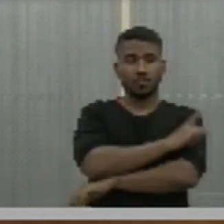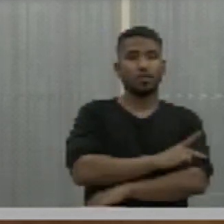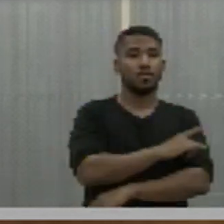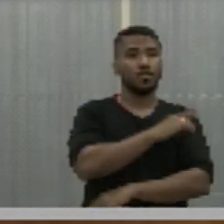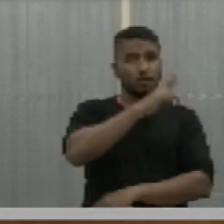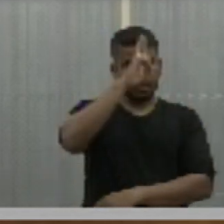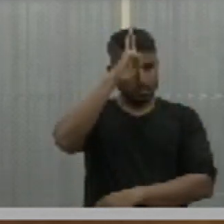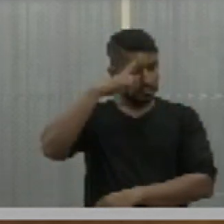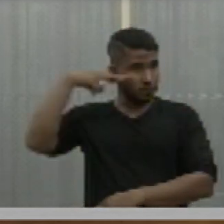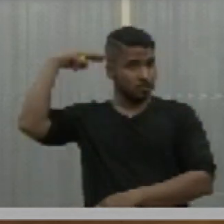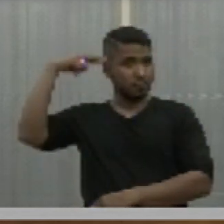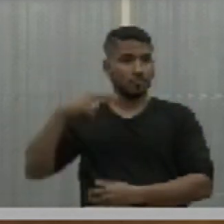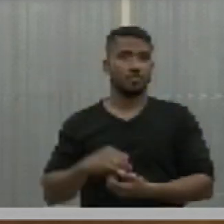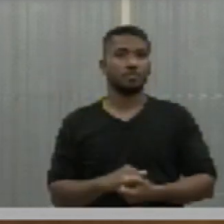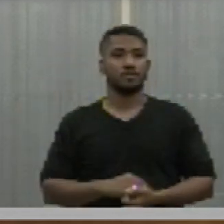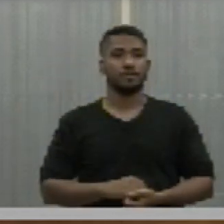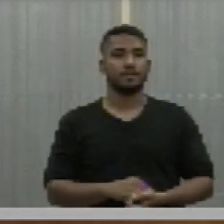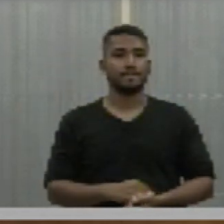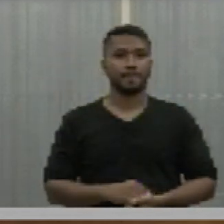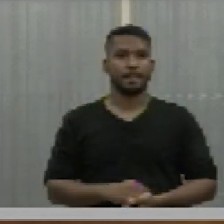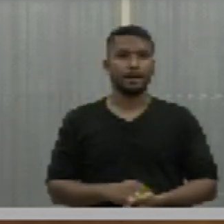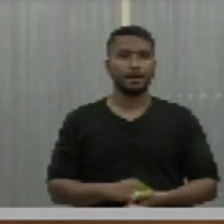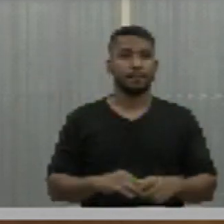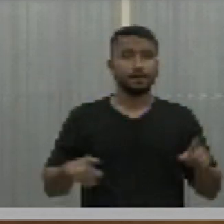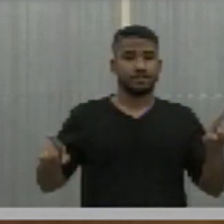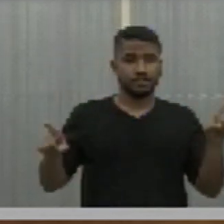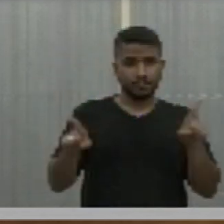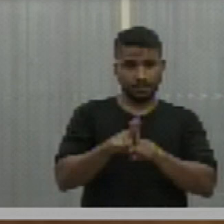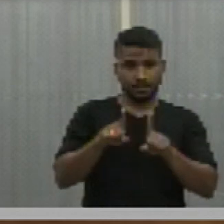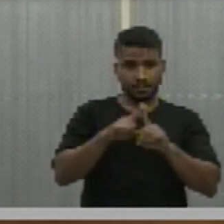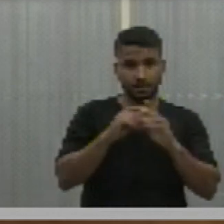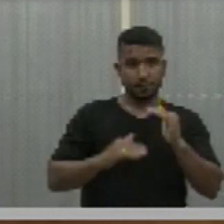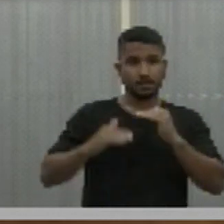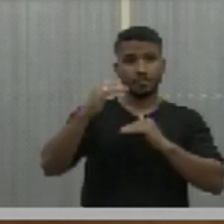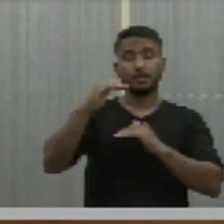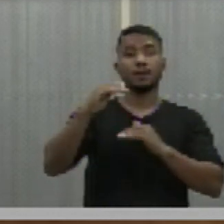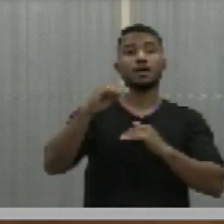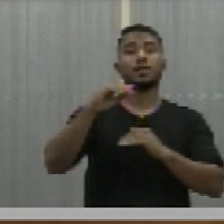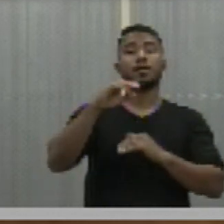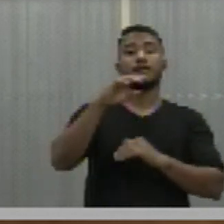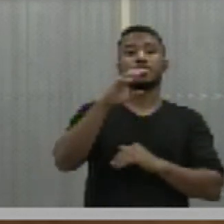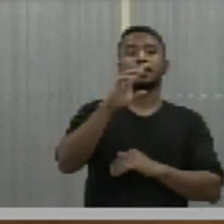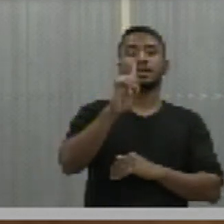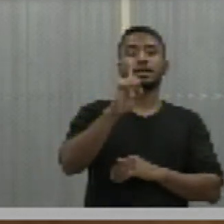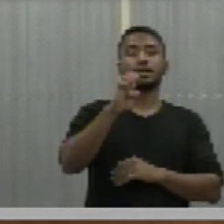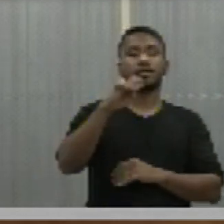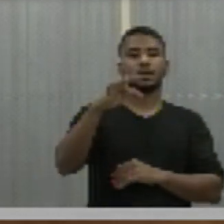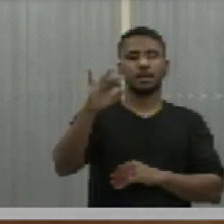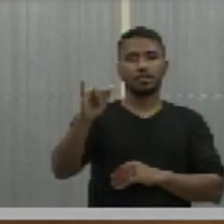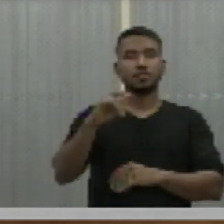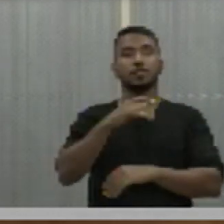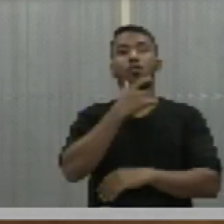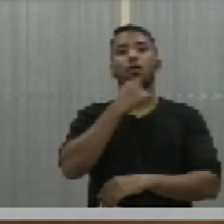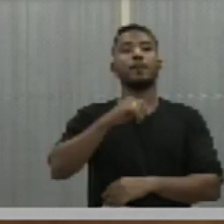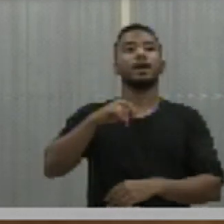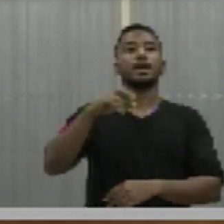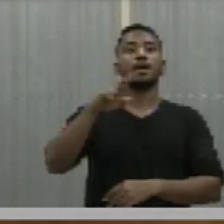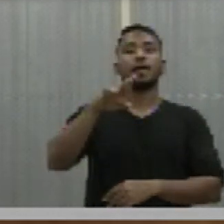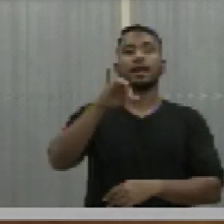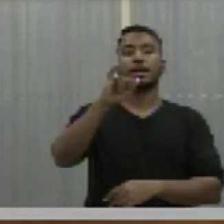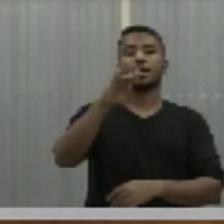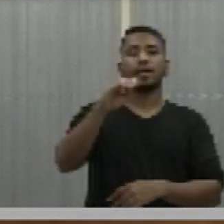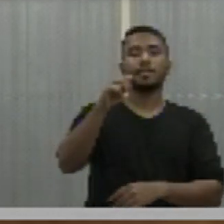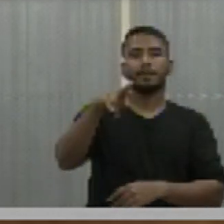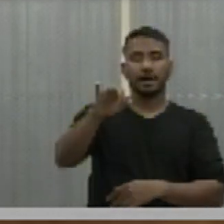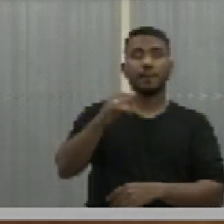Rafael Tájara Fonteles, e ao superintendente de Aenaldo DENIT, no Estado do Piauí, senhor José Ribamar Bastos, solicitando a